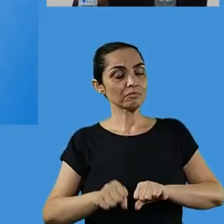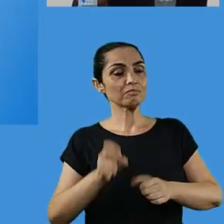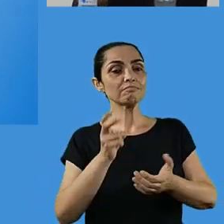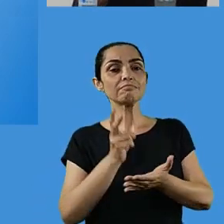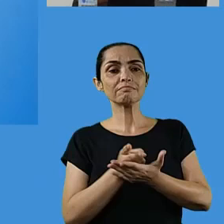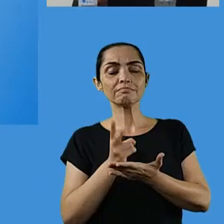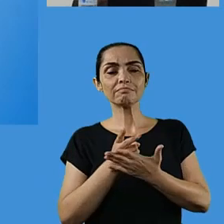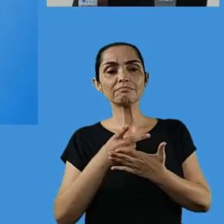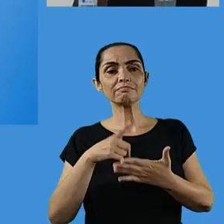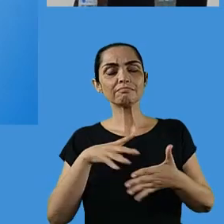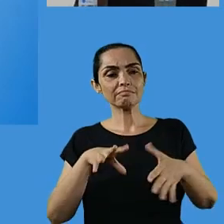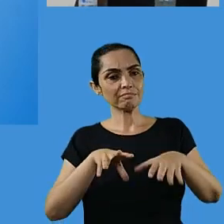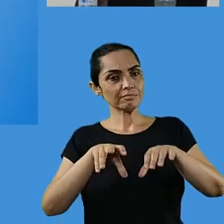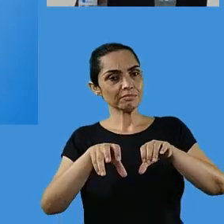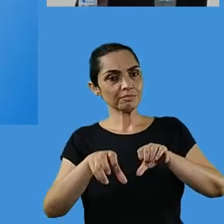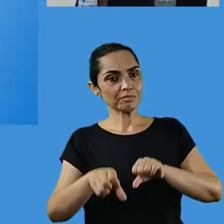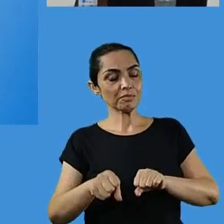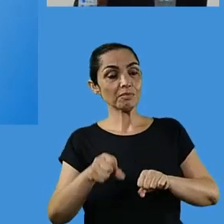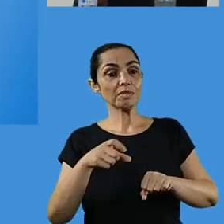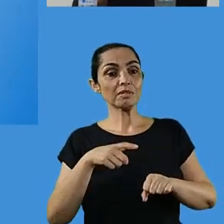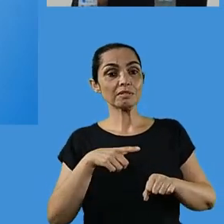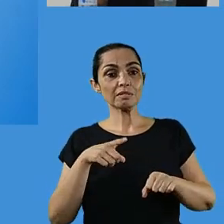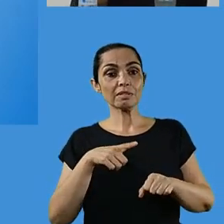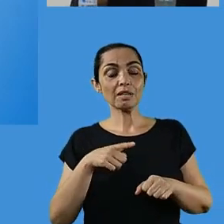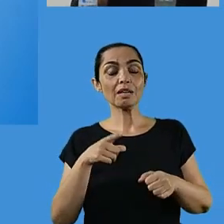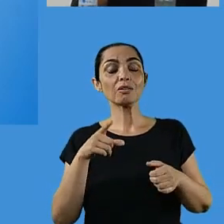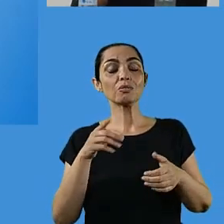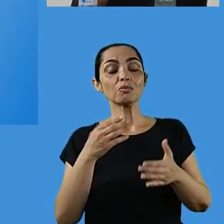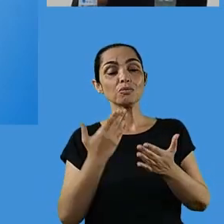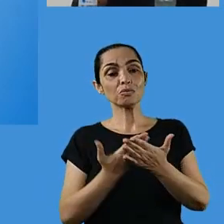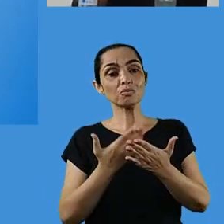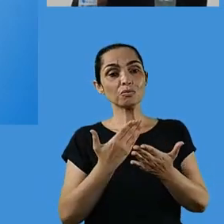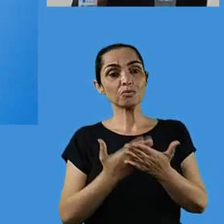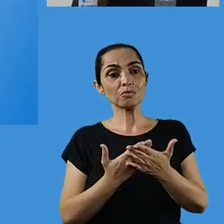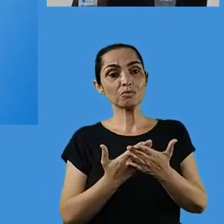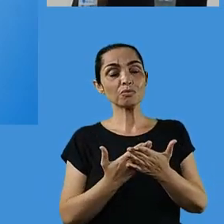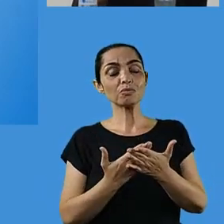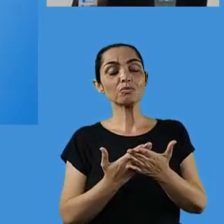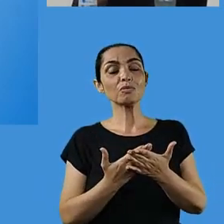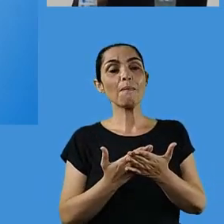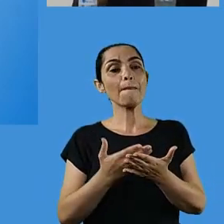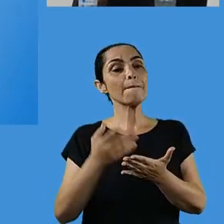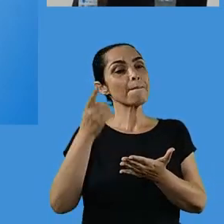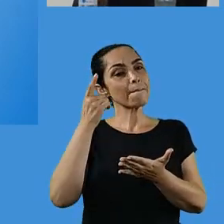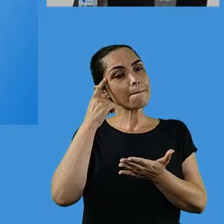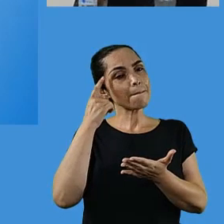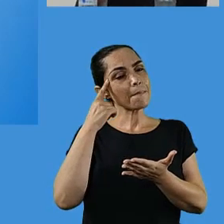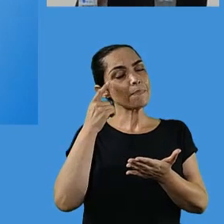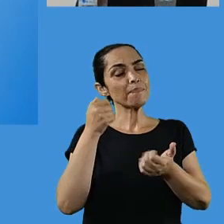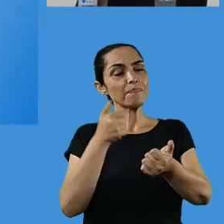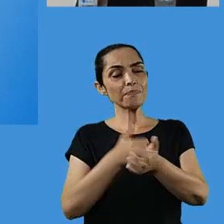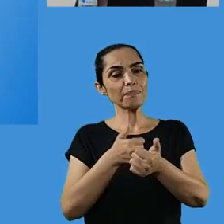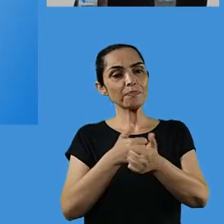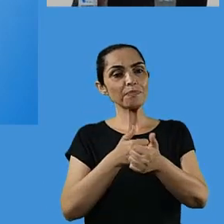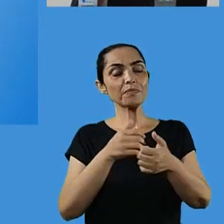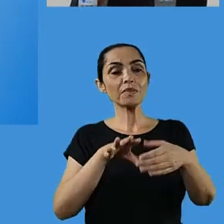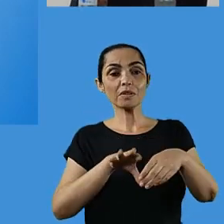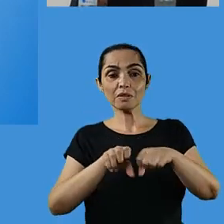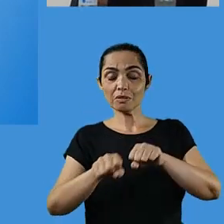deficiência matriculado, esses profissionais estão capacitados e eles são constantemente